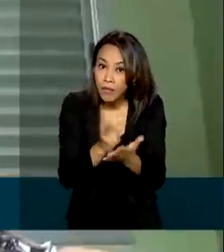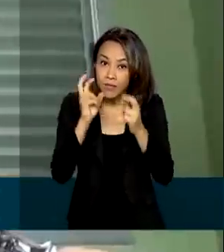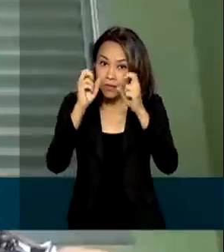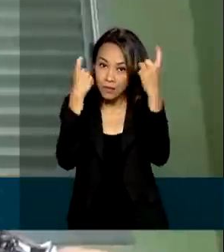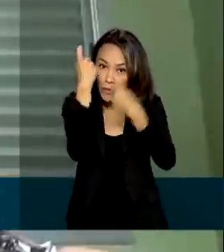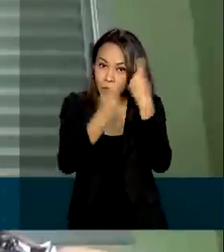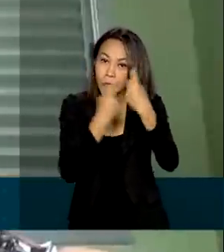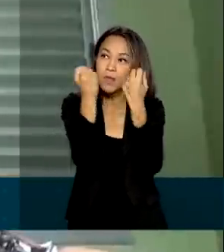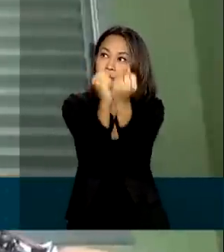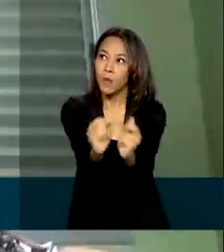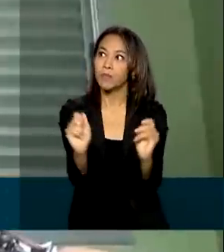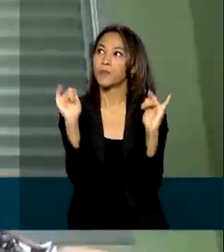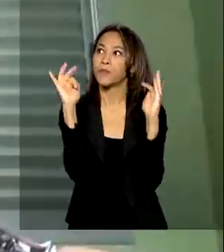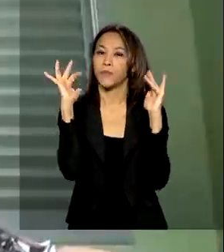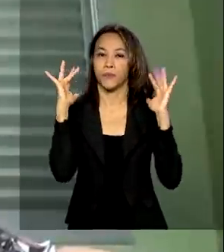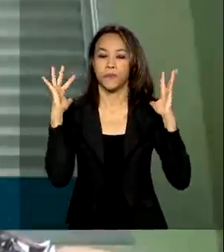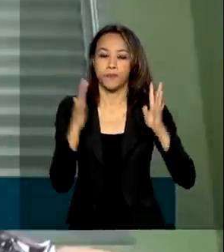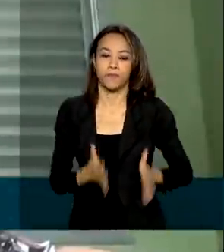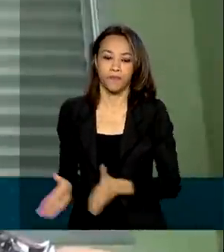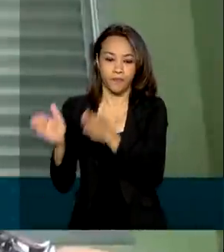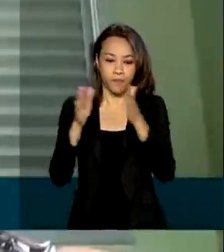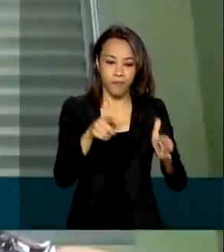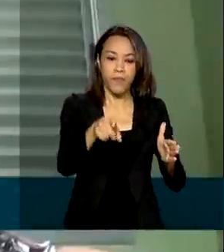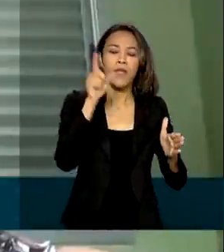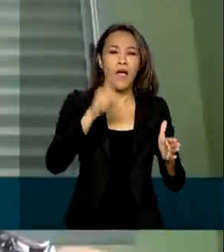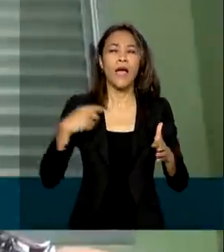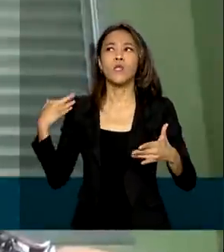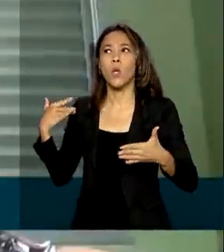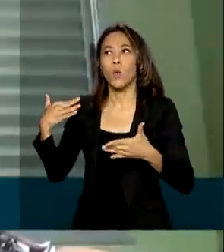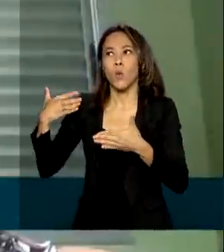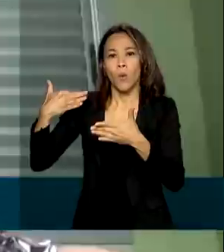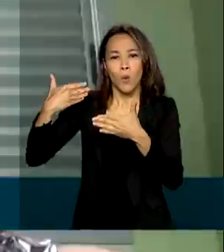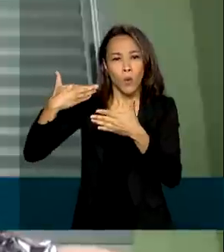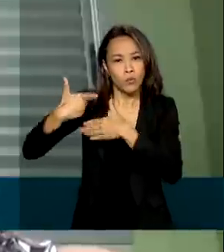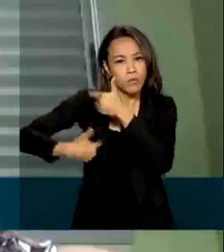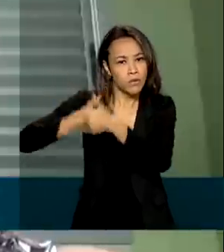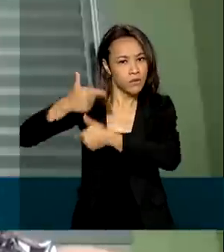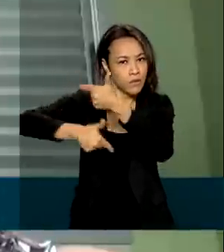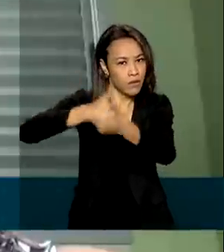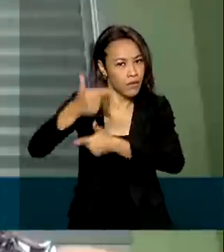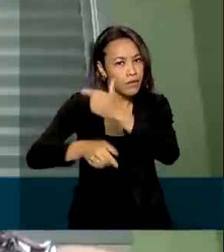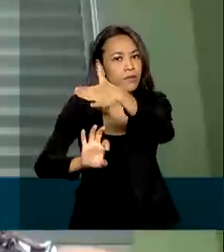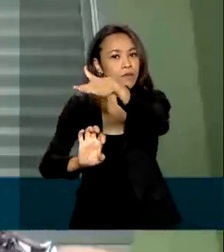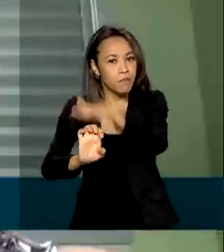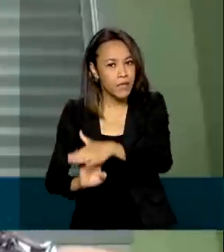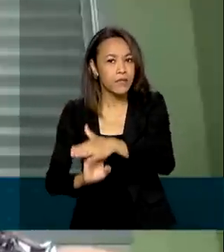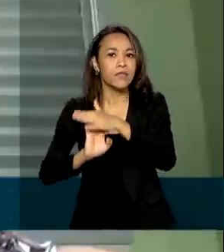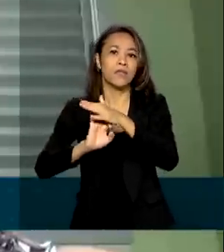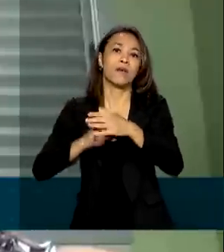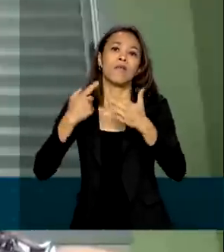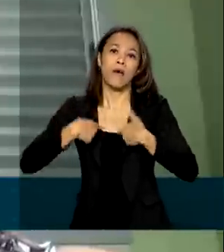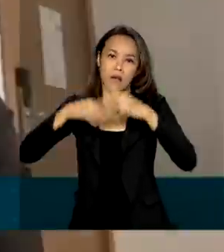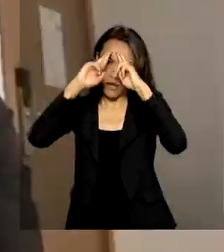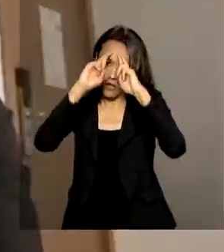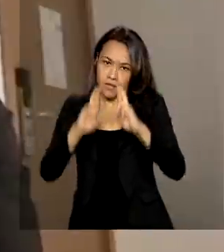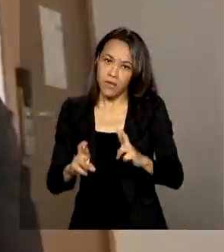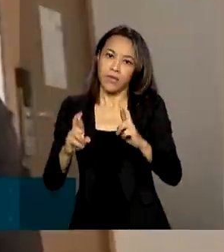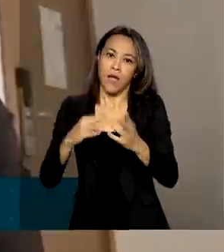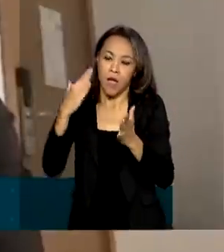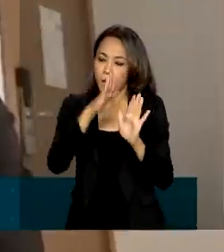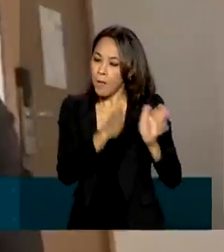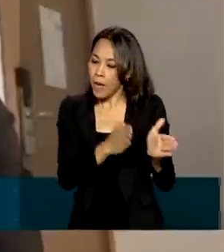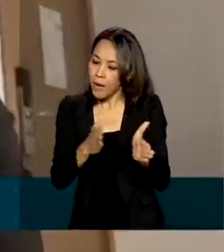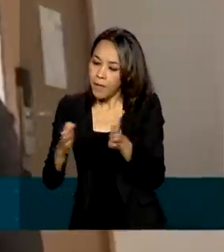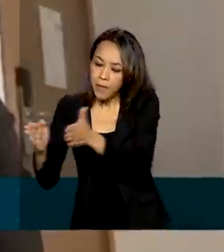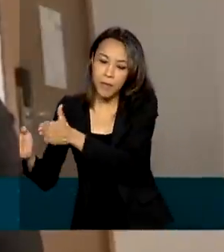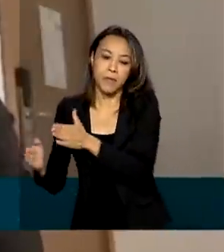reconhecimento de todo o processo robusto estabelecido pela companhia para garantir a integridade dos seus processos. Paulo